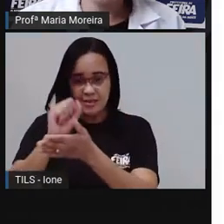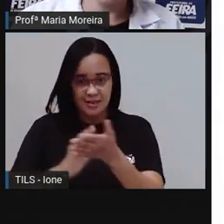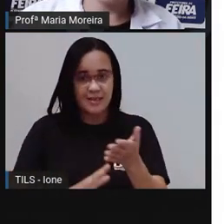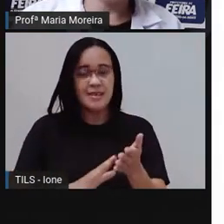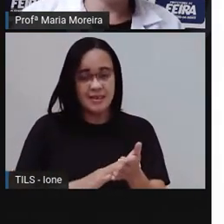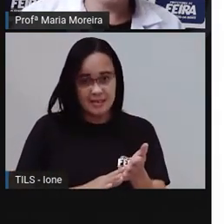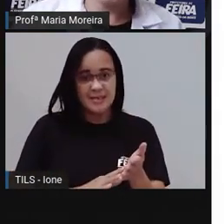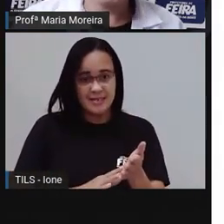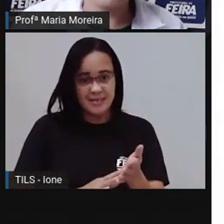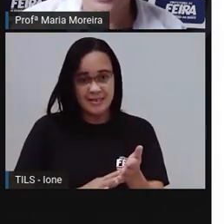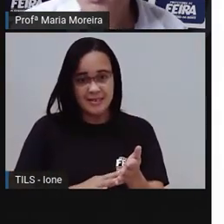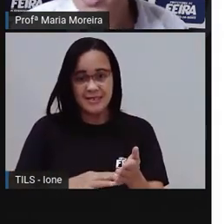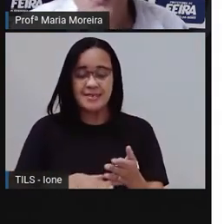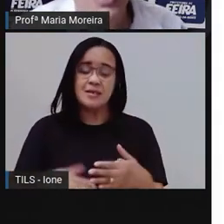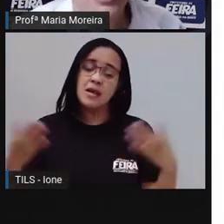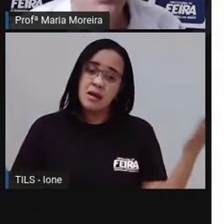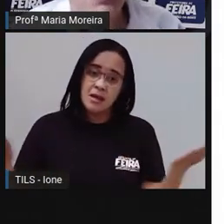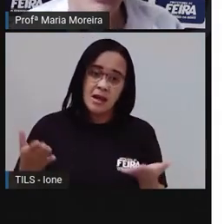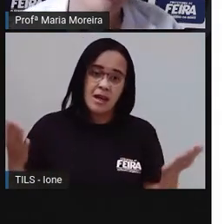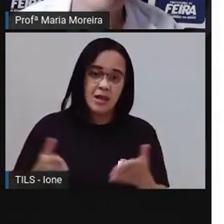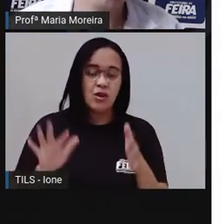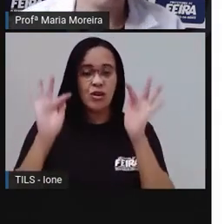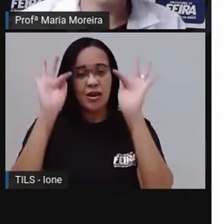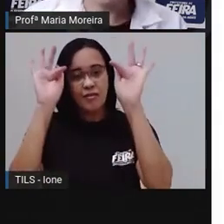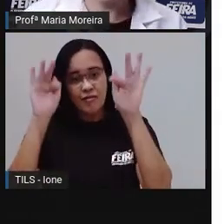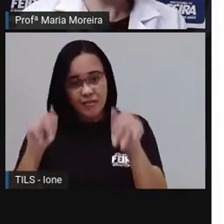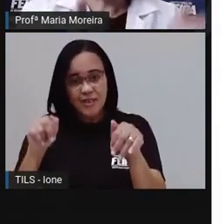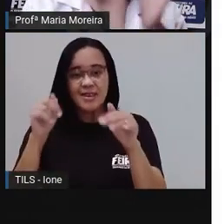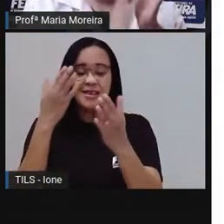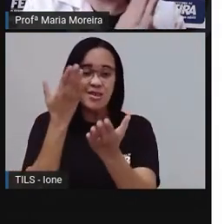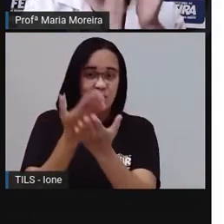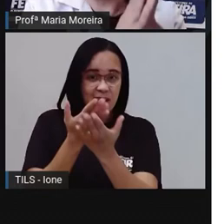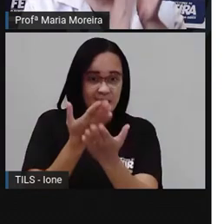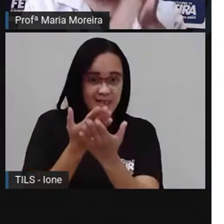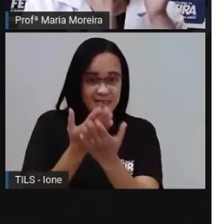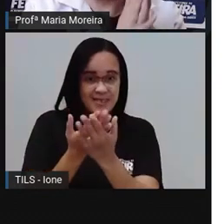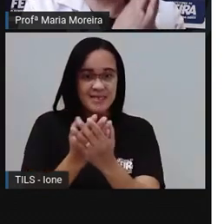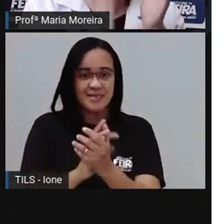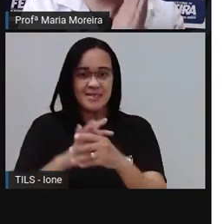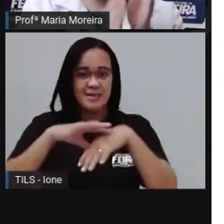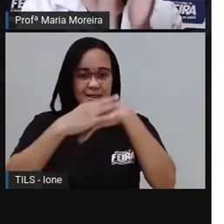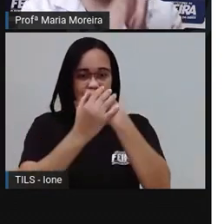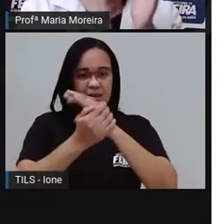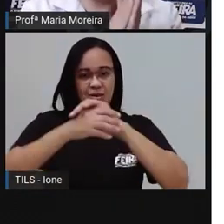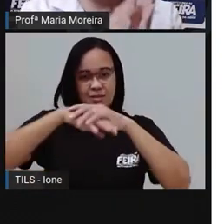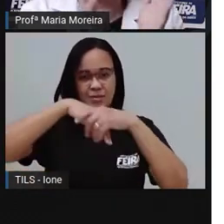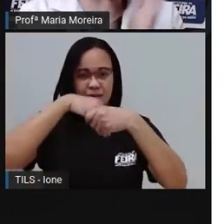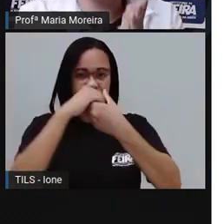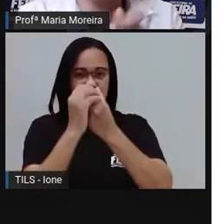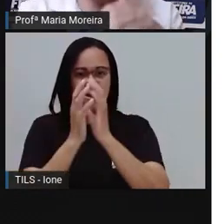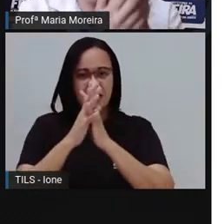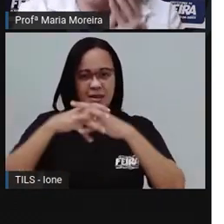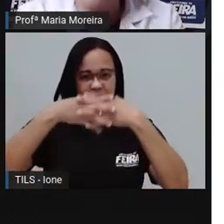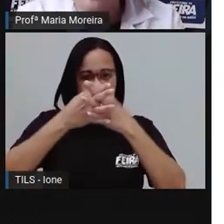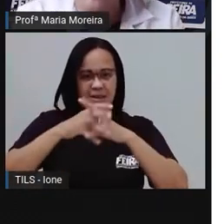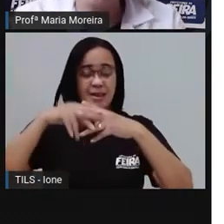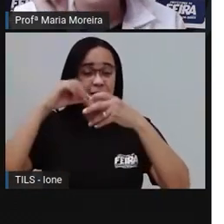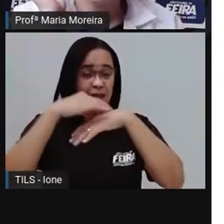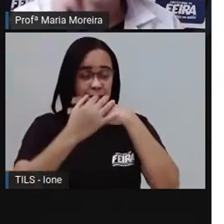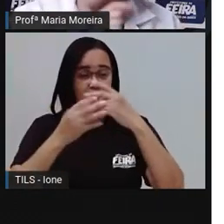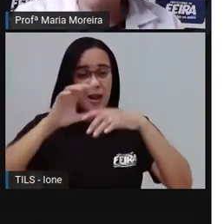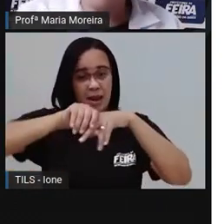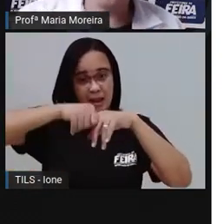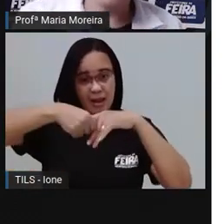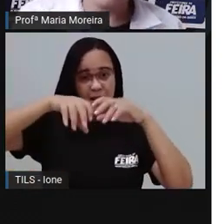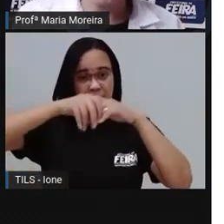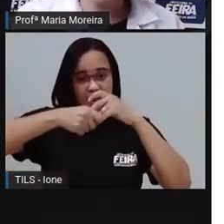né? E chegamos ao final de mais uma aula. E o quê? Lavar uma mão, lavar outra. Lavem as mãos.